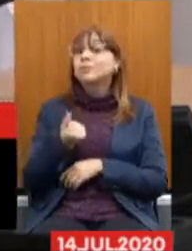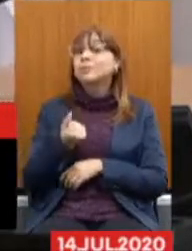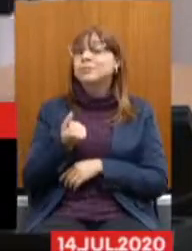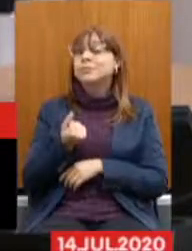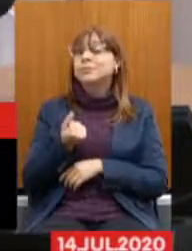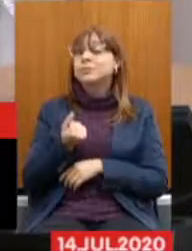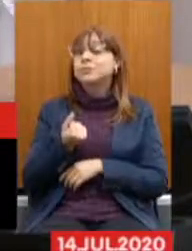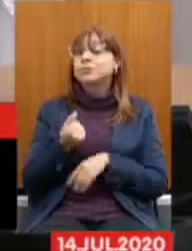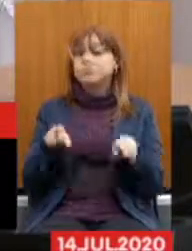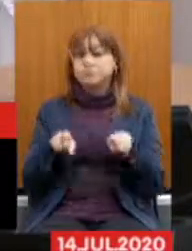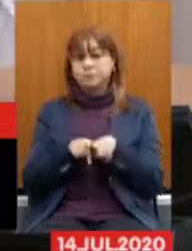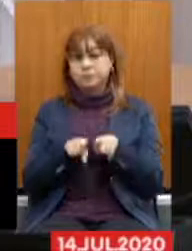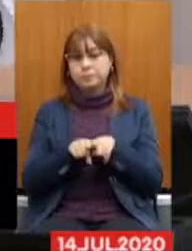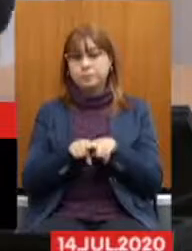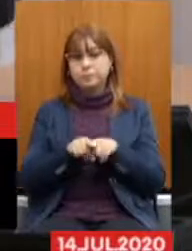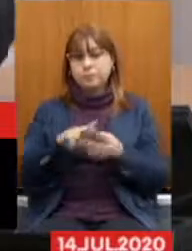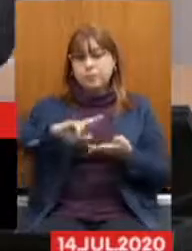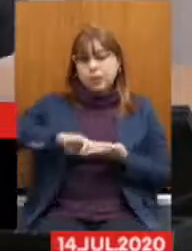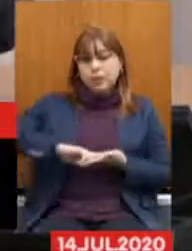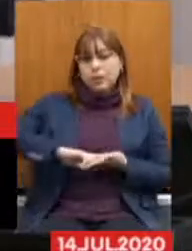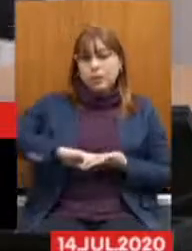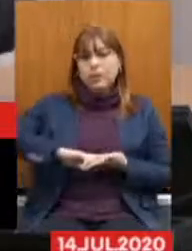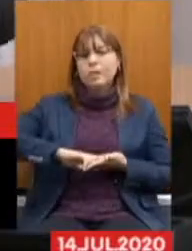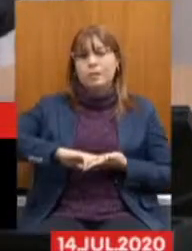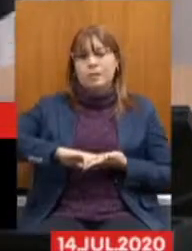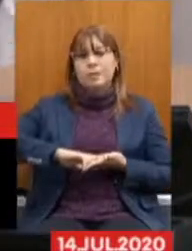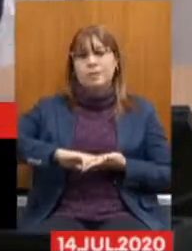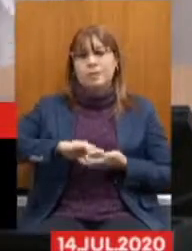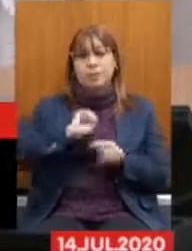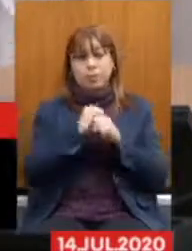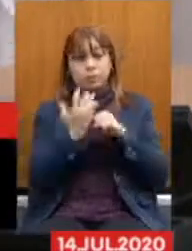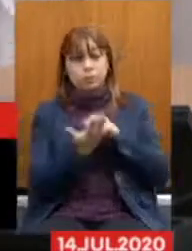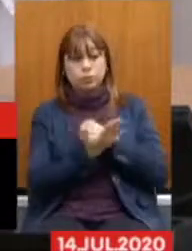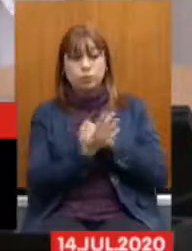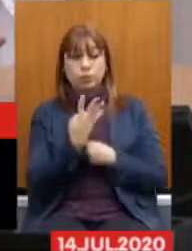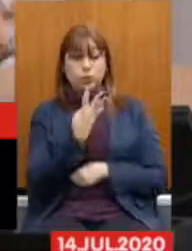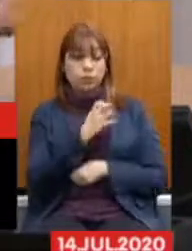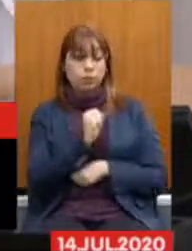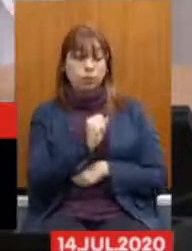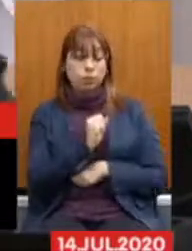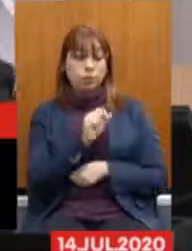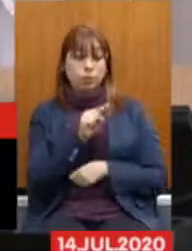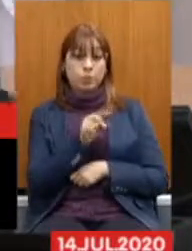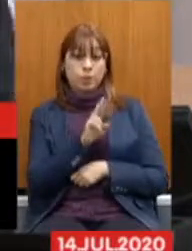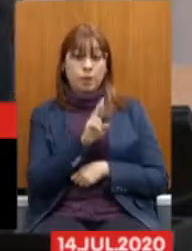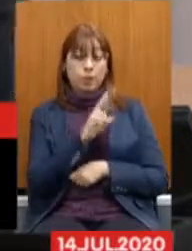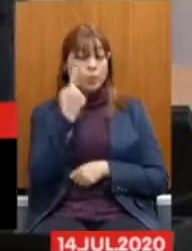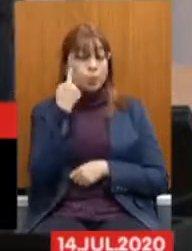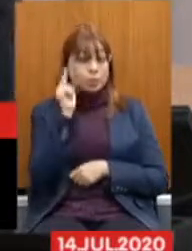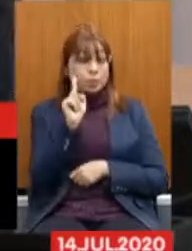Um leito de coronavírus no hospital privado custa 48 mil reais por dia.